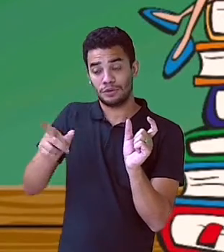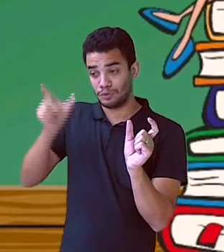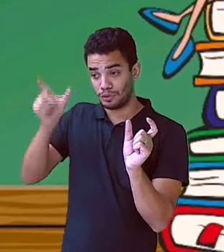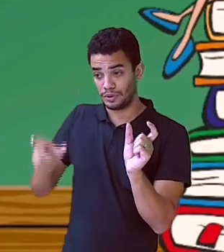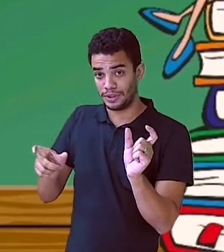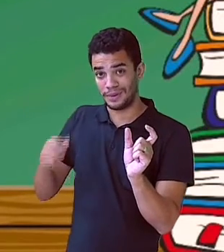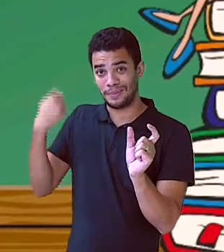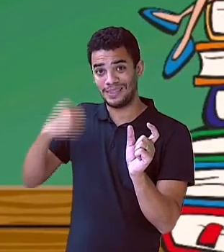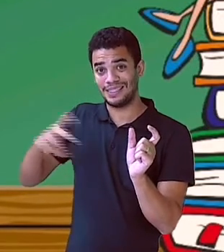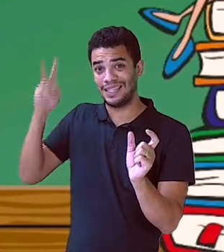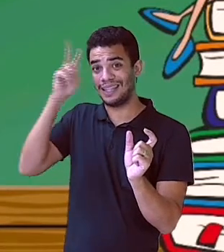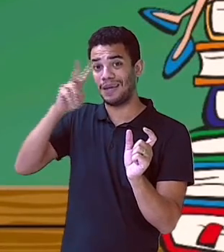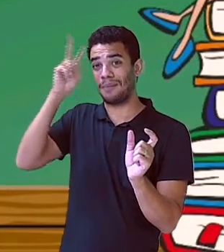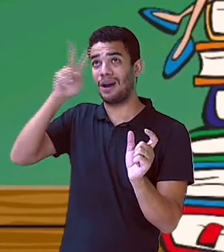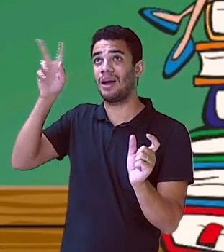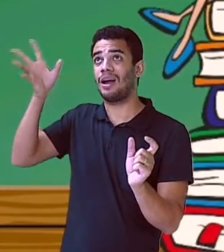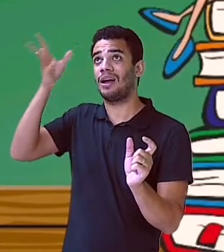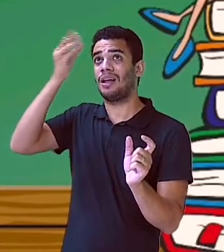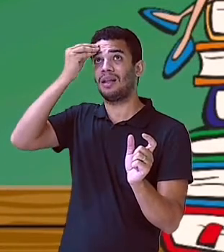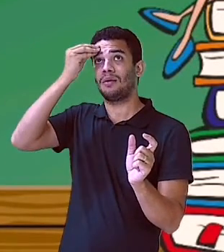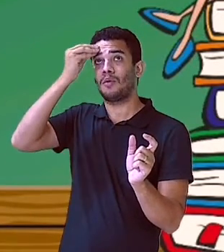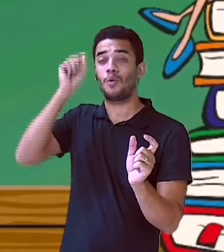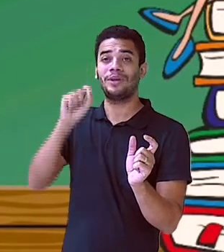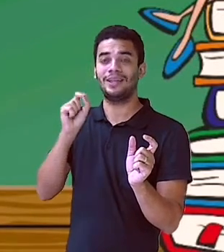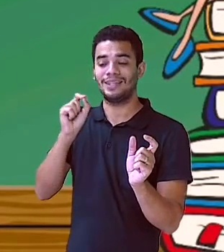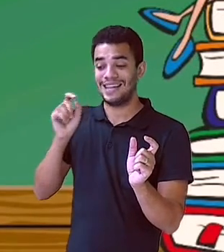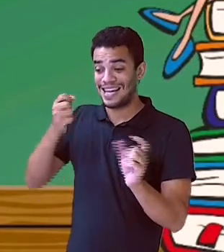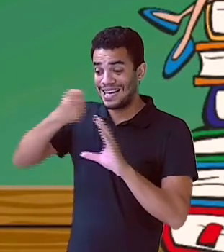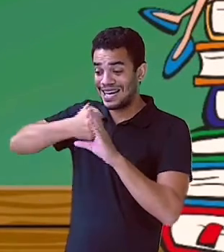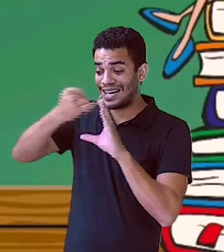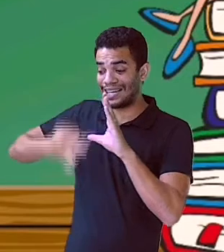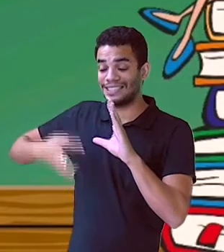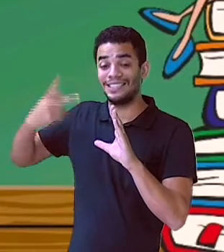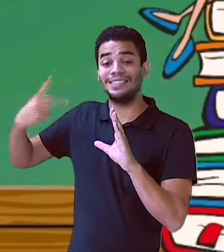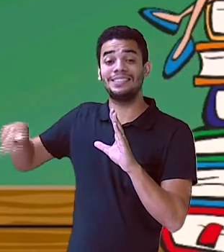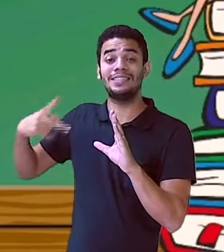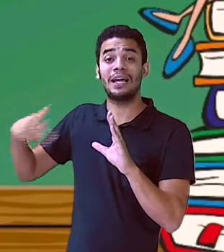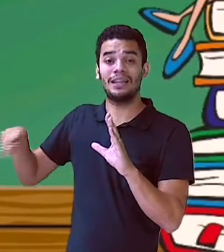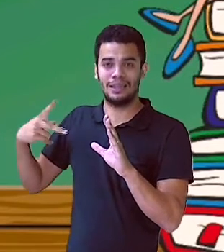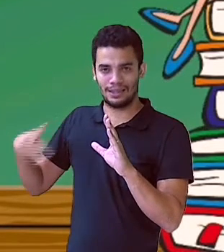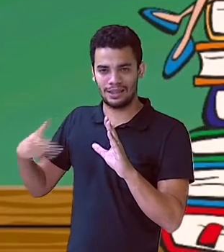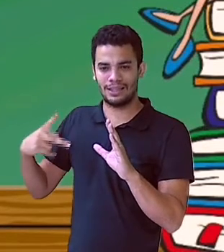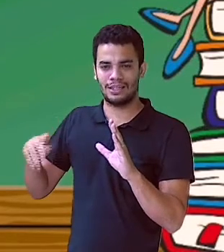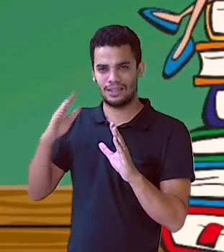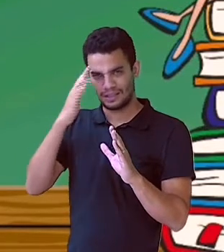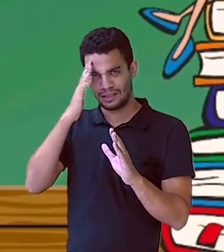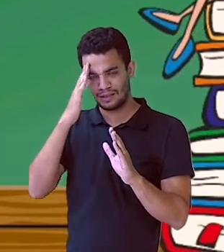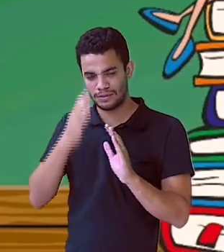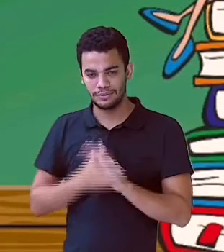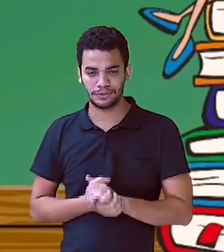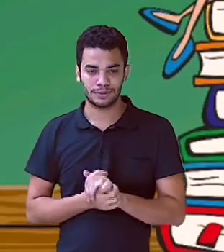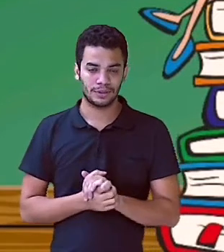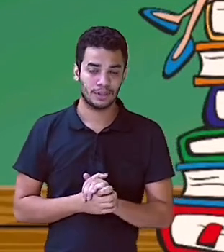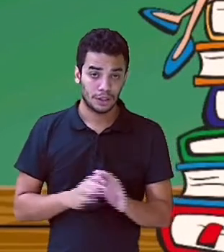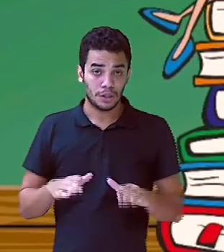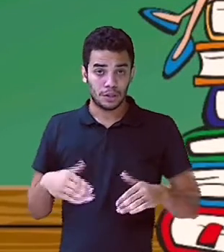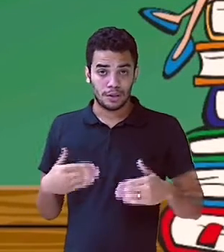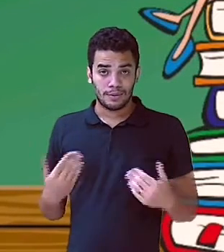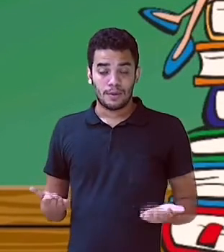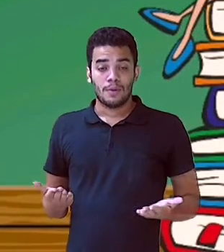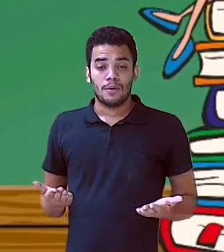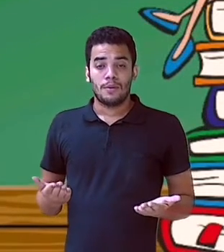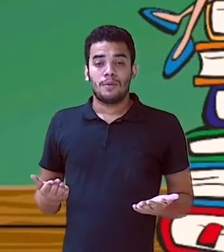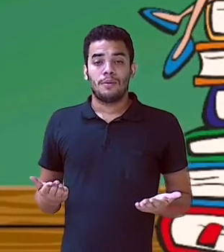intransitivos, eles já, por si, já têm o seu sentido completo. Isso. Por esse motivo que eles